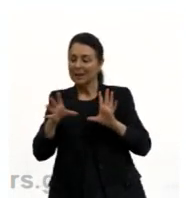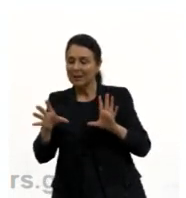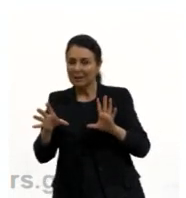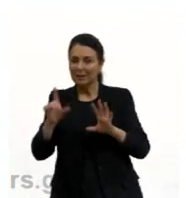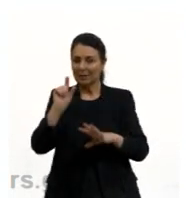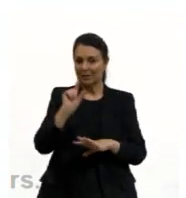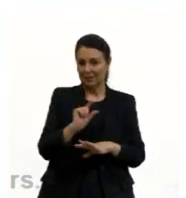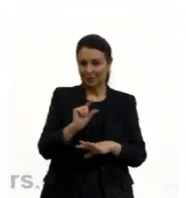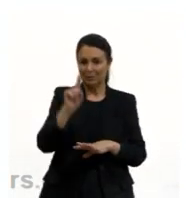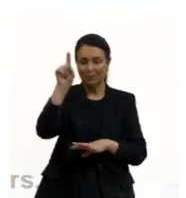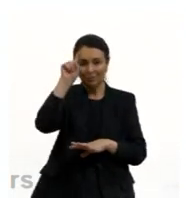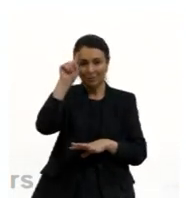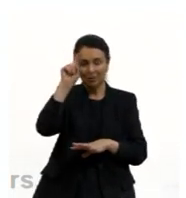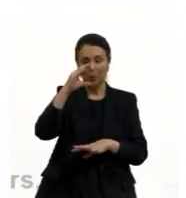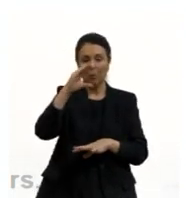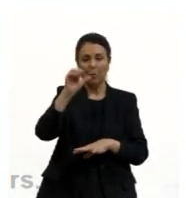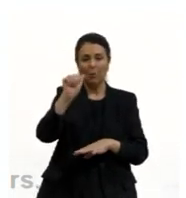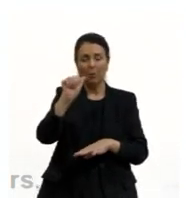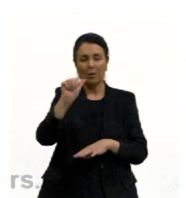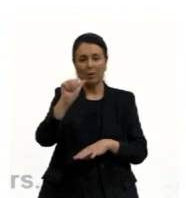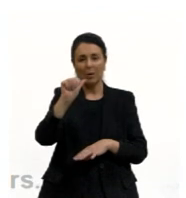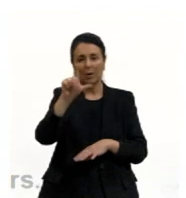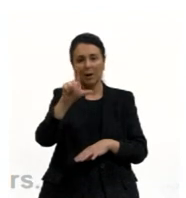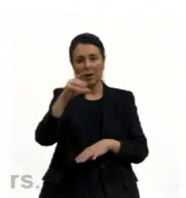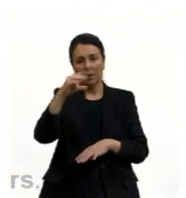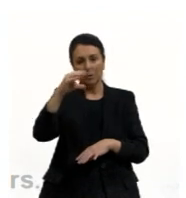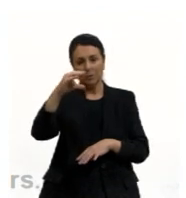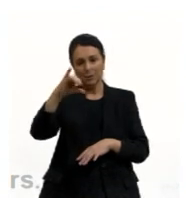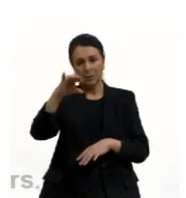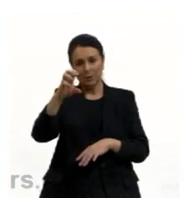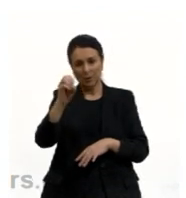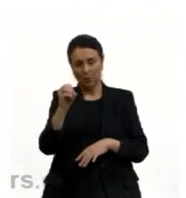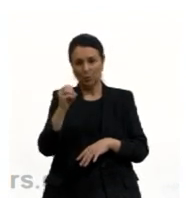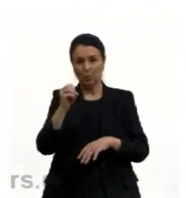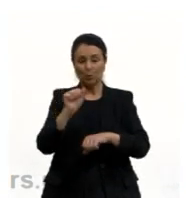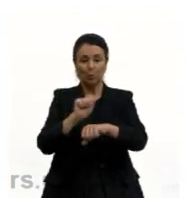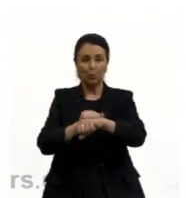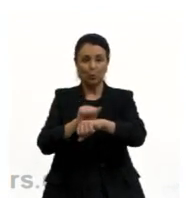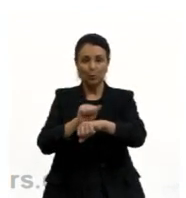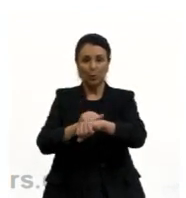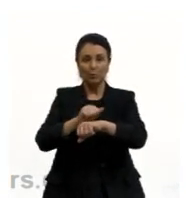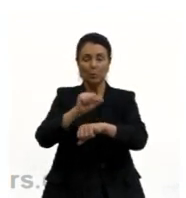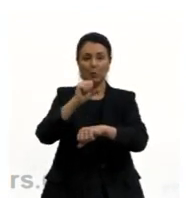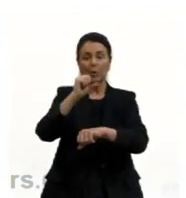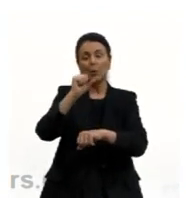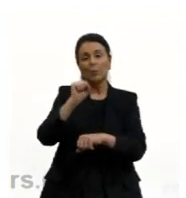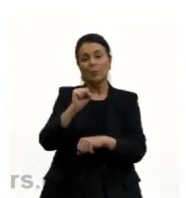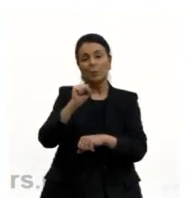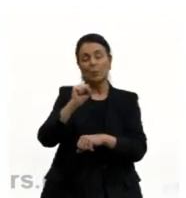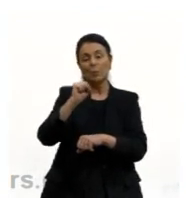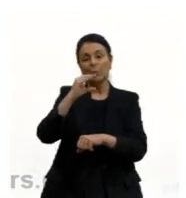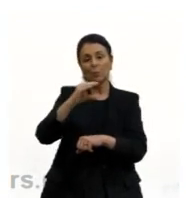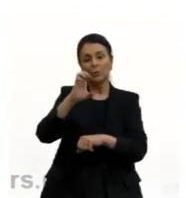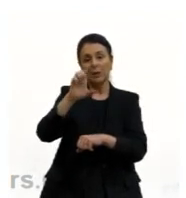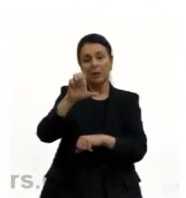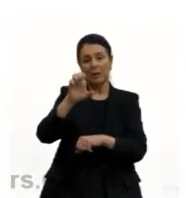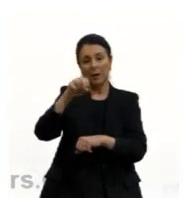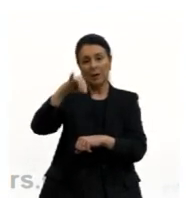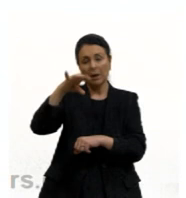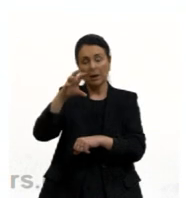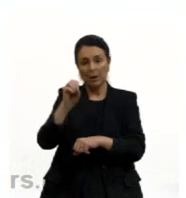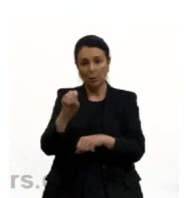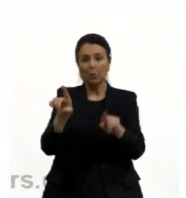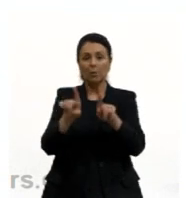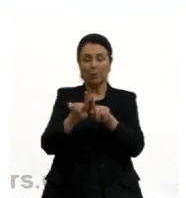no nosso dia a dia. O cálcio na formação dos ossos. O selênio, ele faz parte das enzimas destruidoras dos